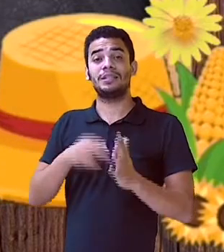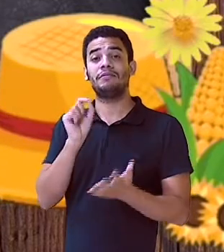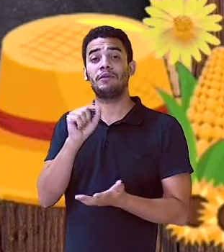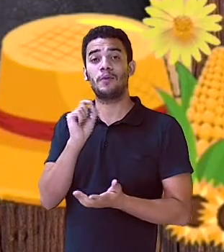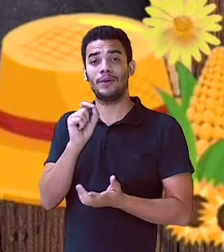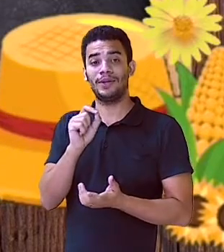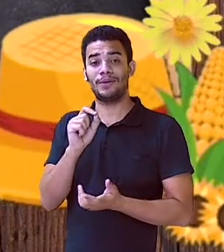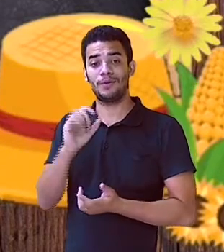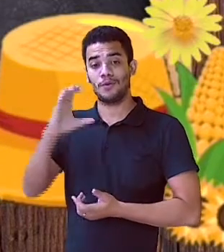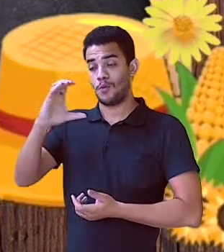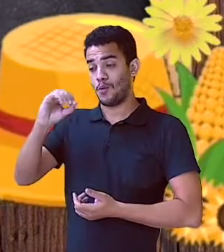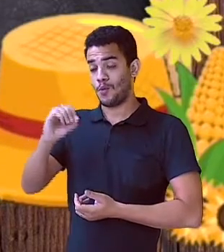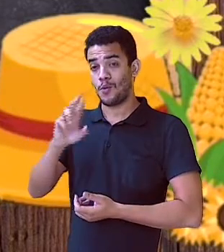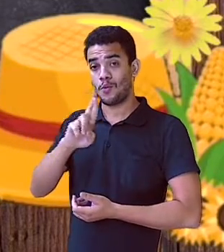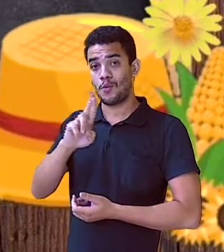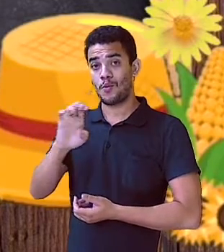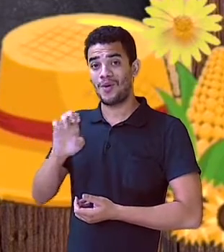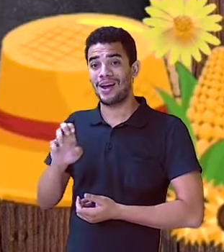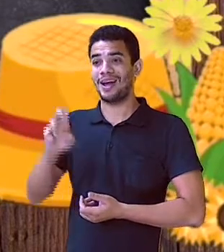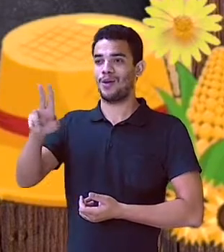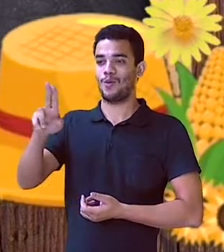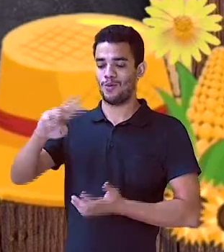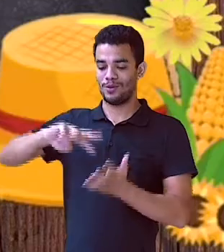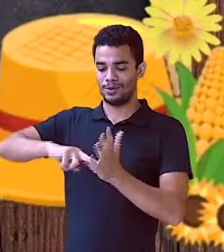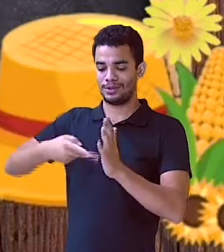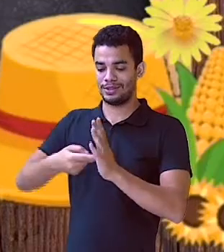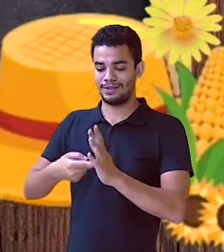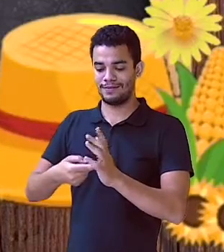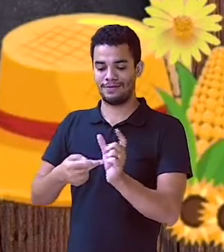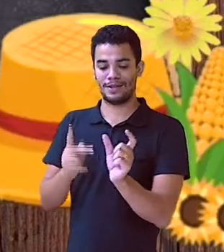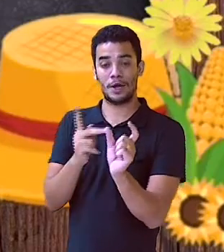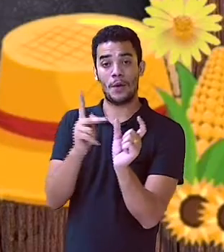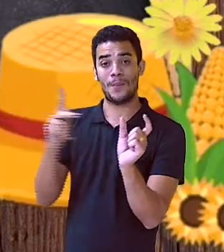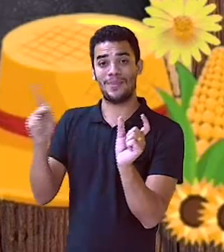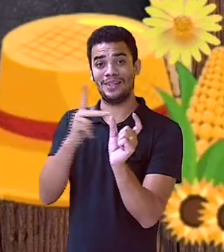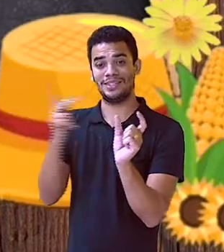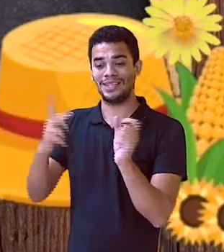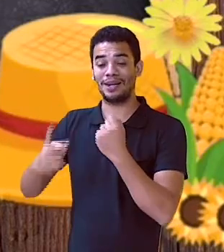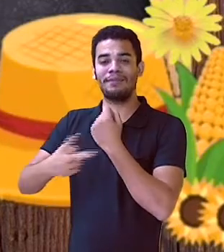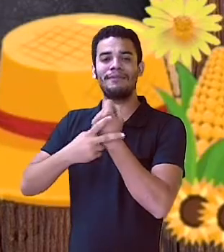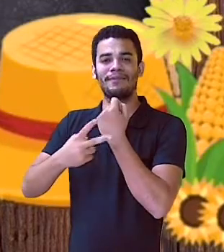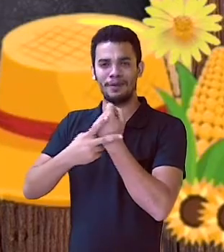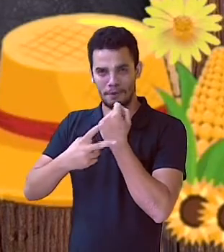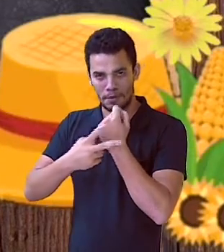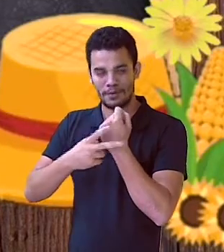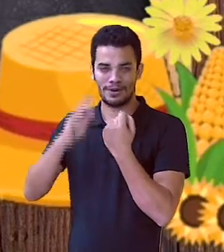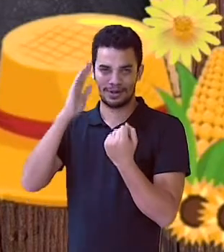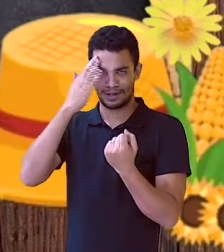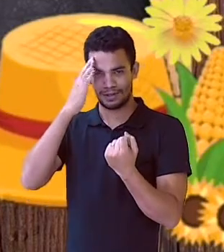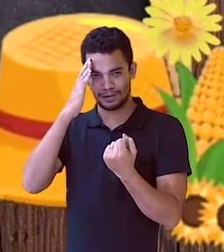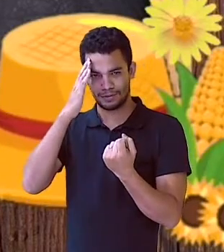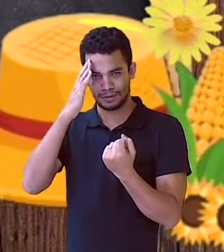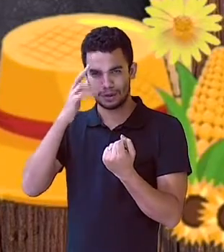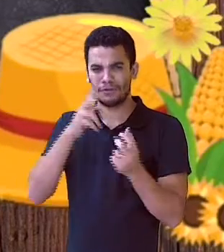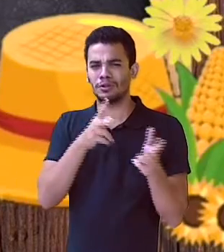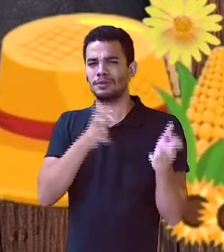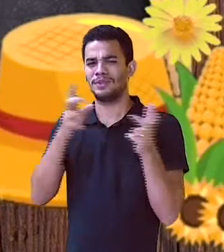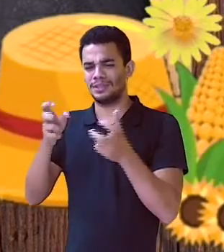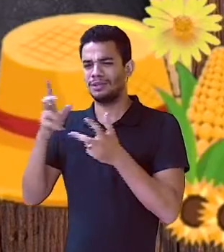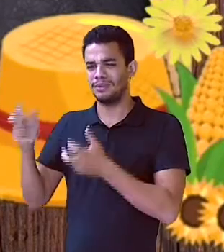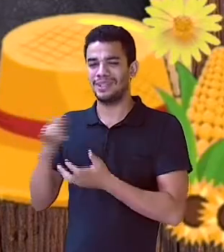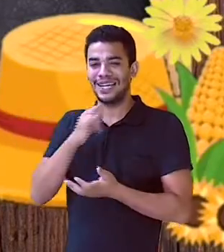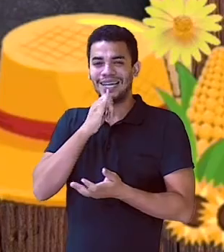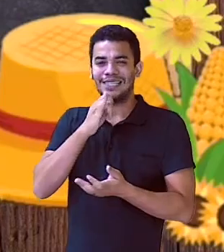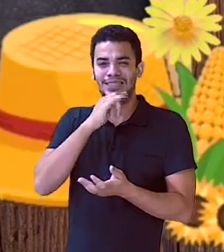predicado verbal. Isso aí. A gente vai percebendo aí as outras classificações mais à frente também. Vamos ver